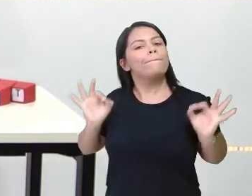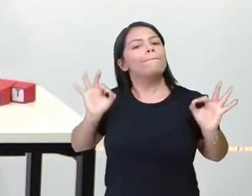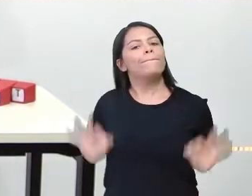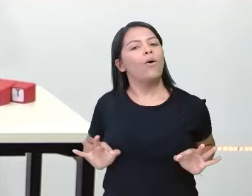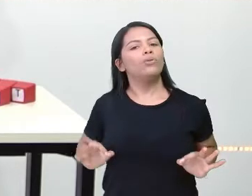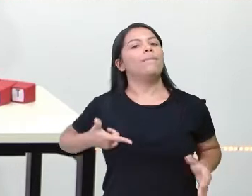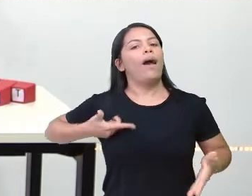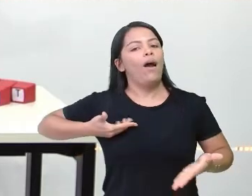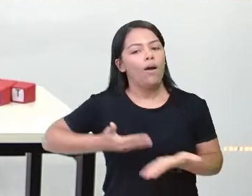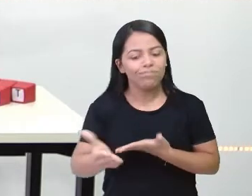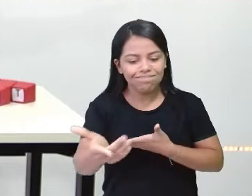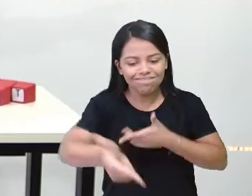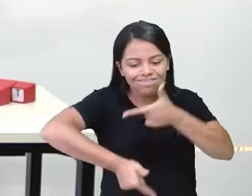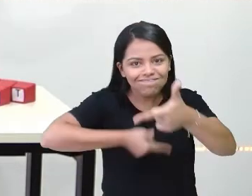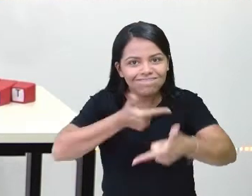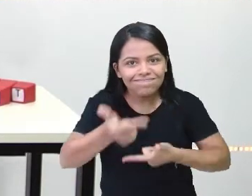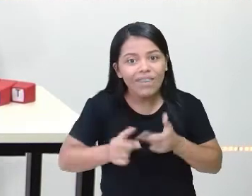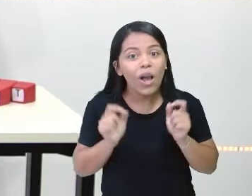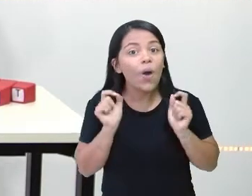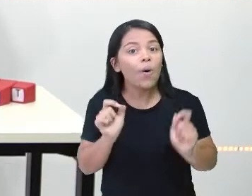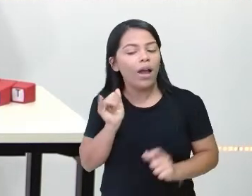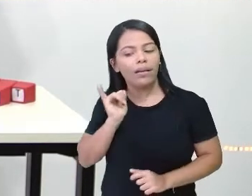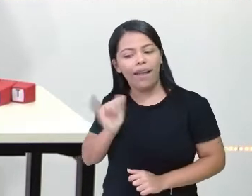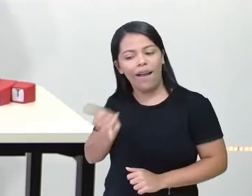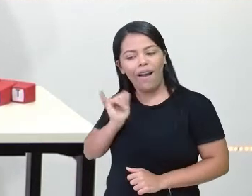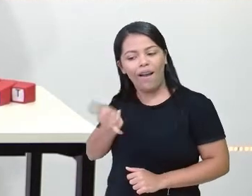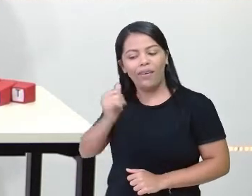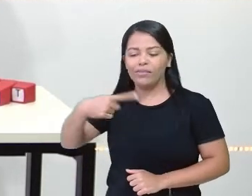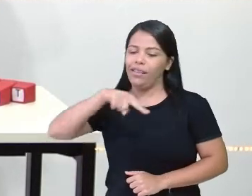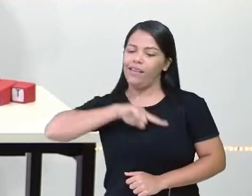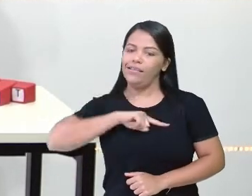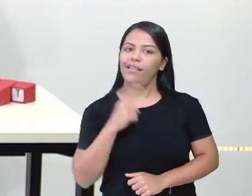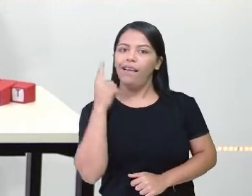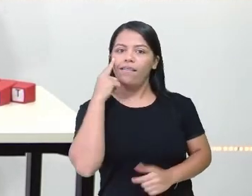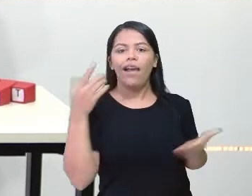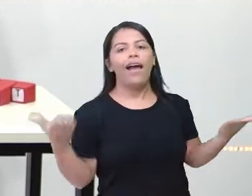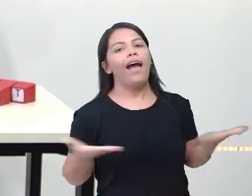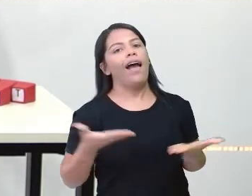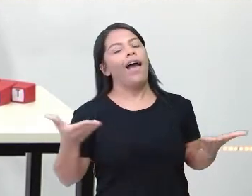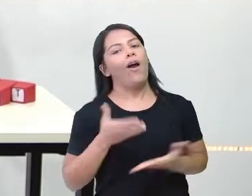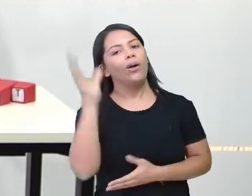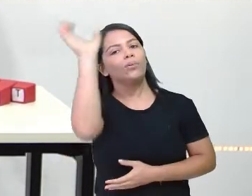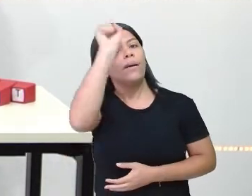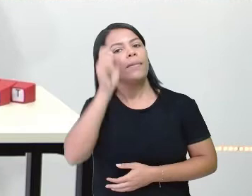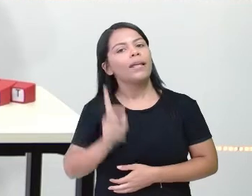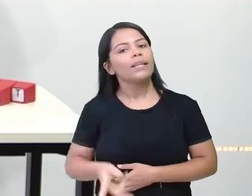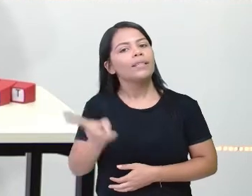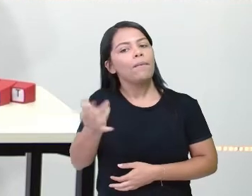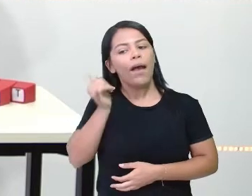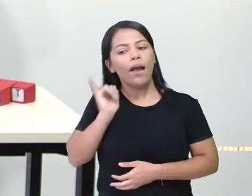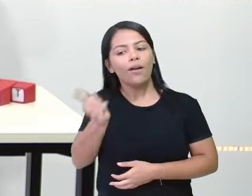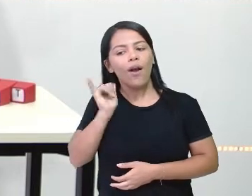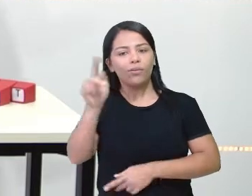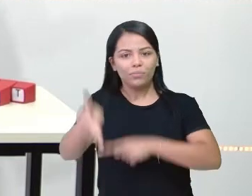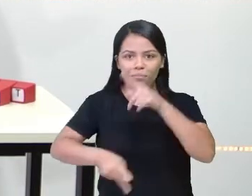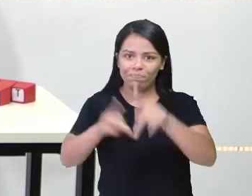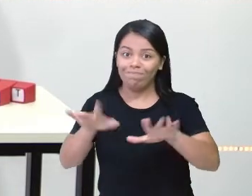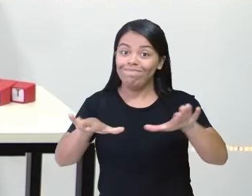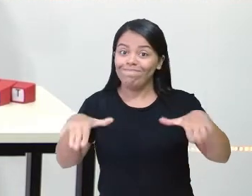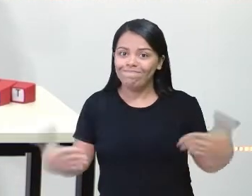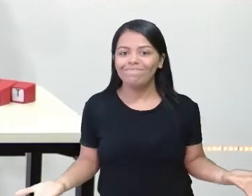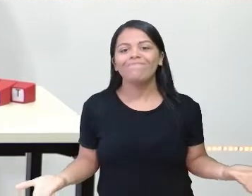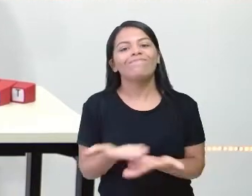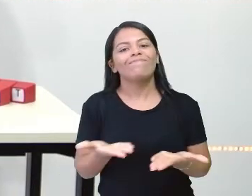trabalhar contos, porque estamos vivenciando no Aprender Sempre contos populares. Então, hoje